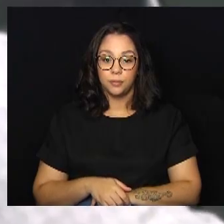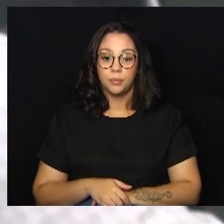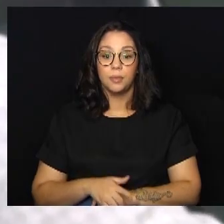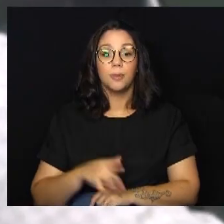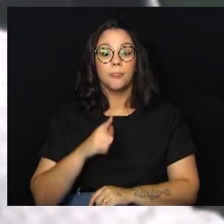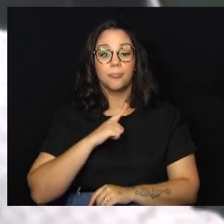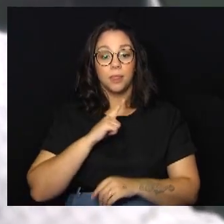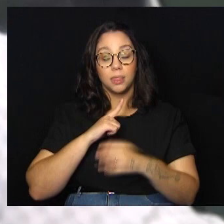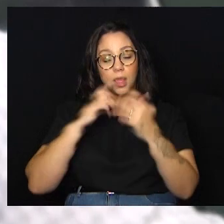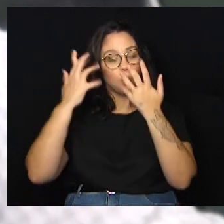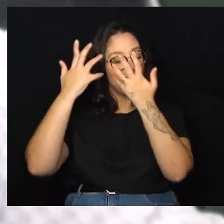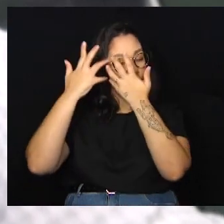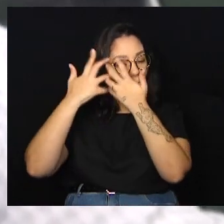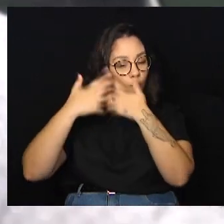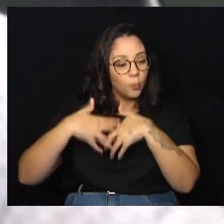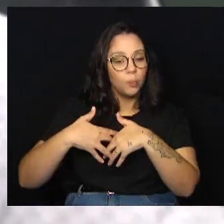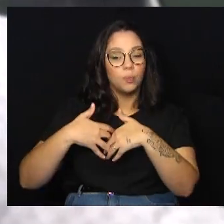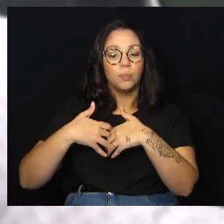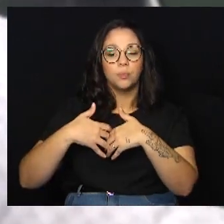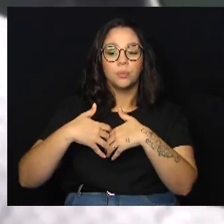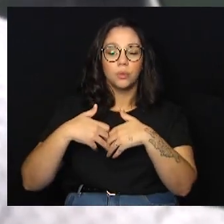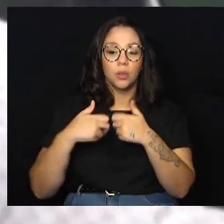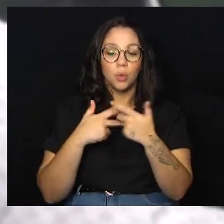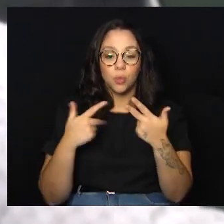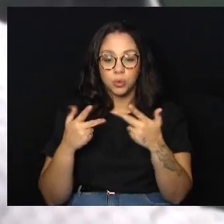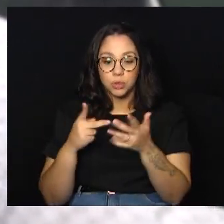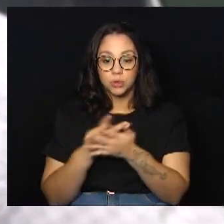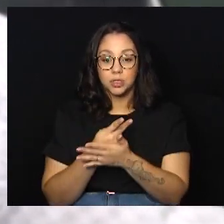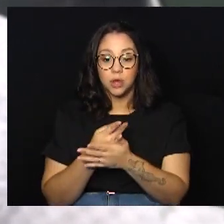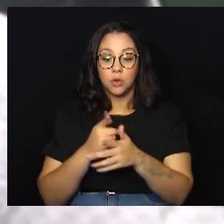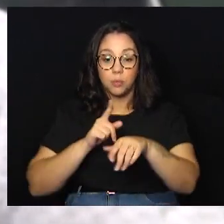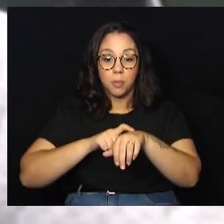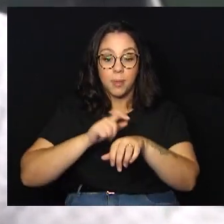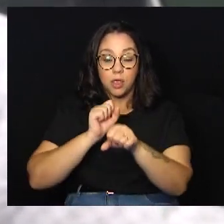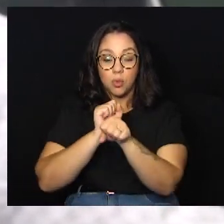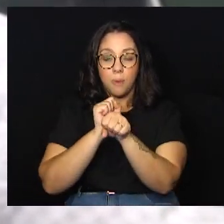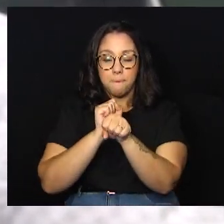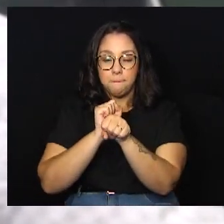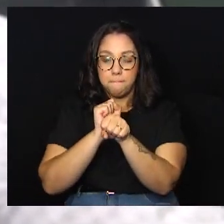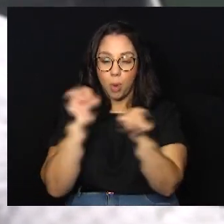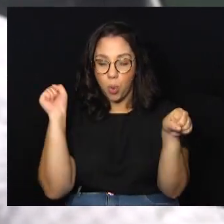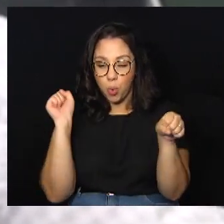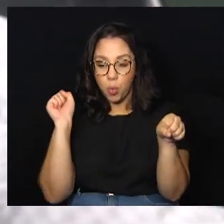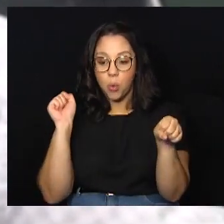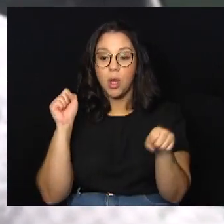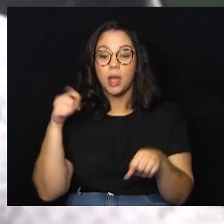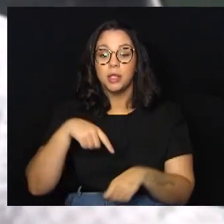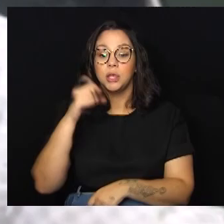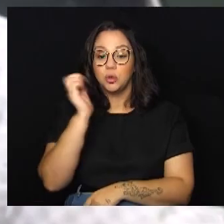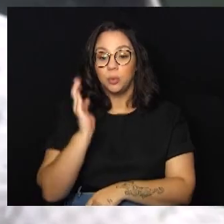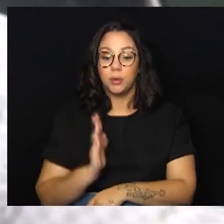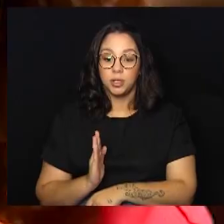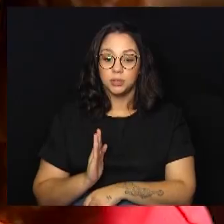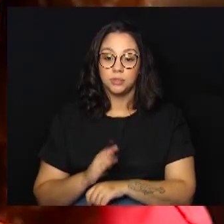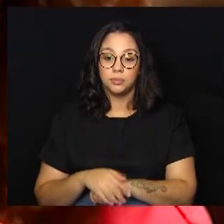grande reflexão ao que ocorreu na libertação dos escravos aqui no Brasil,